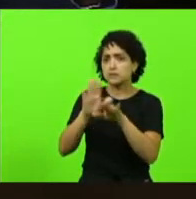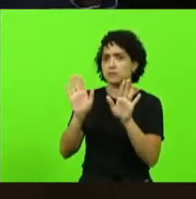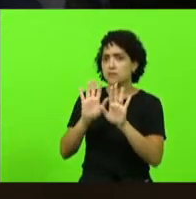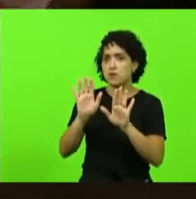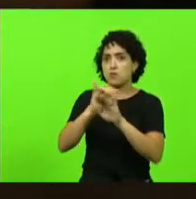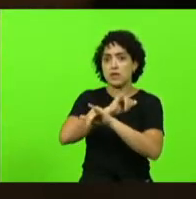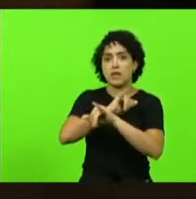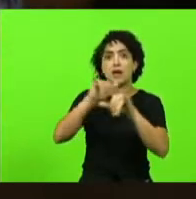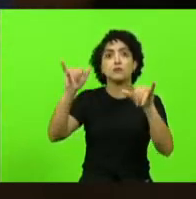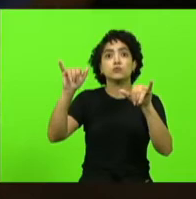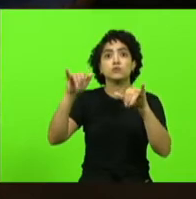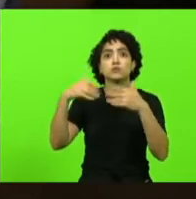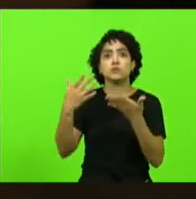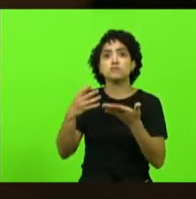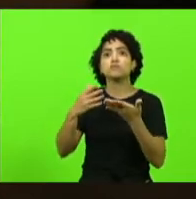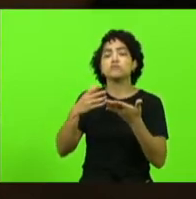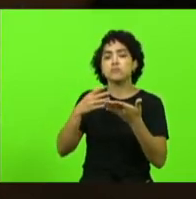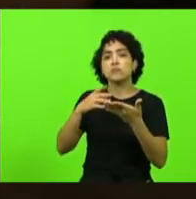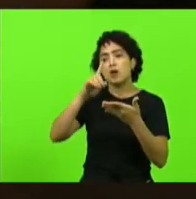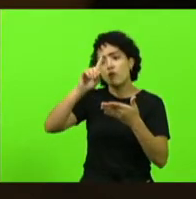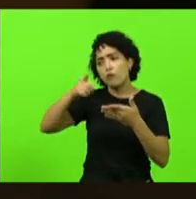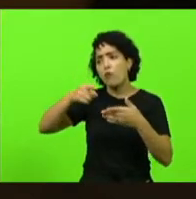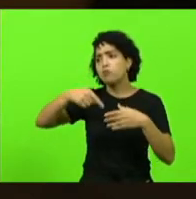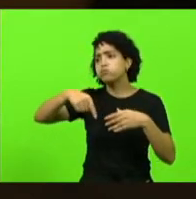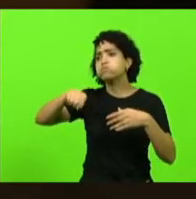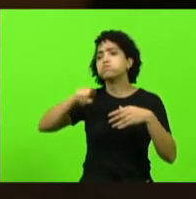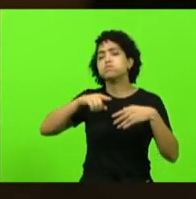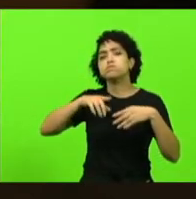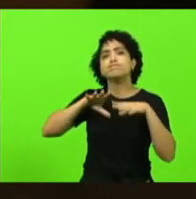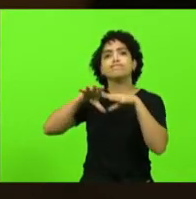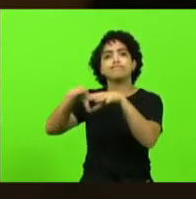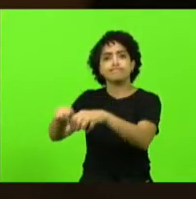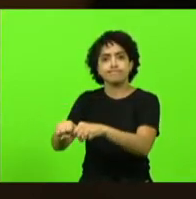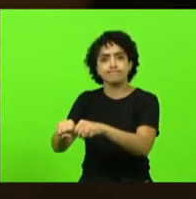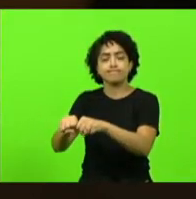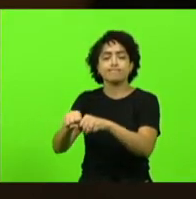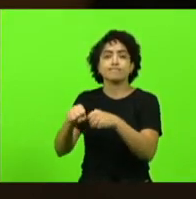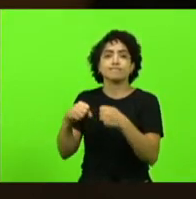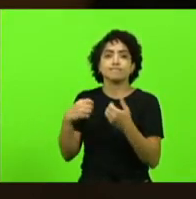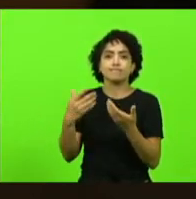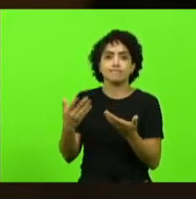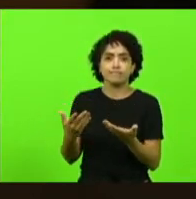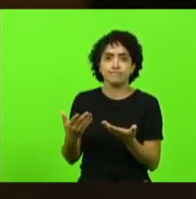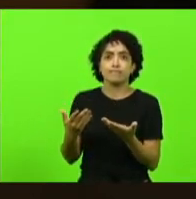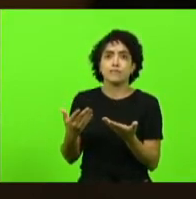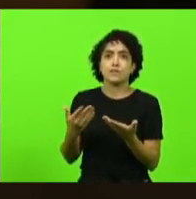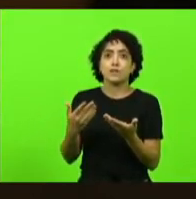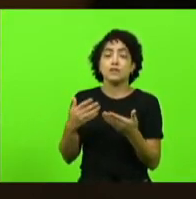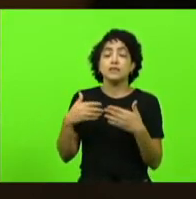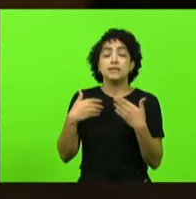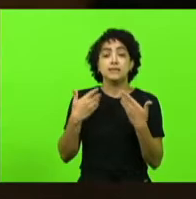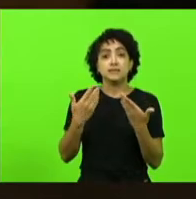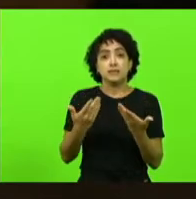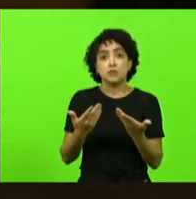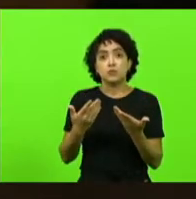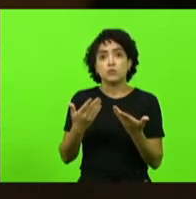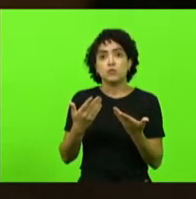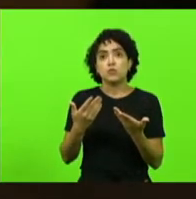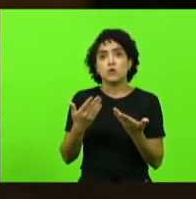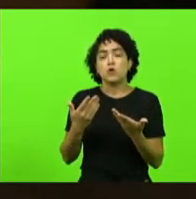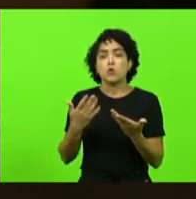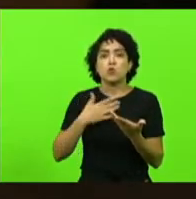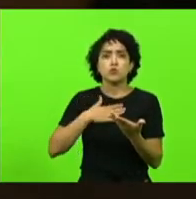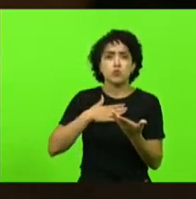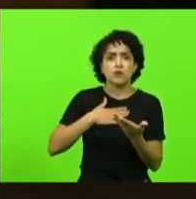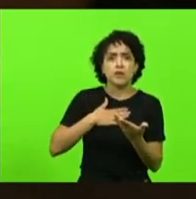eu irei invadir a Ucrânia e assim o faz portanto quando eu e